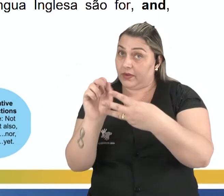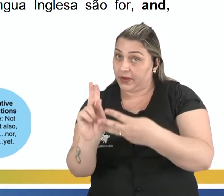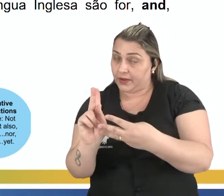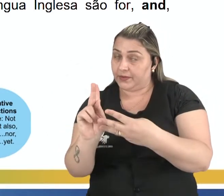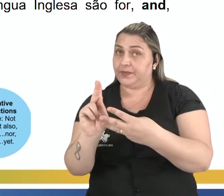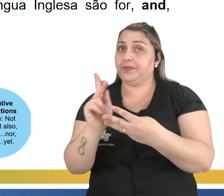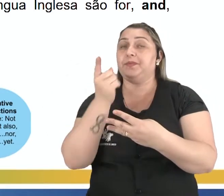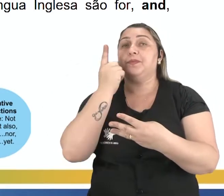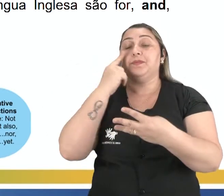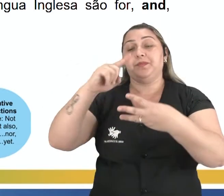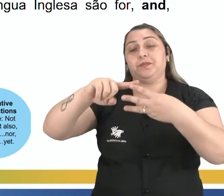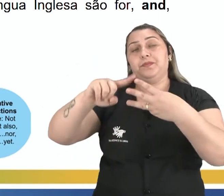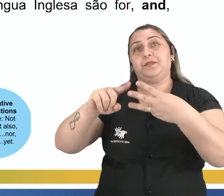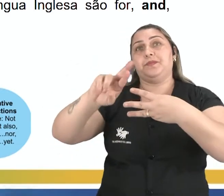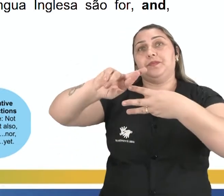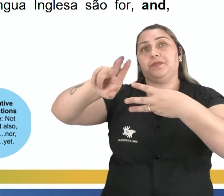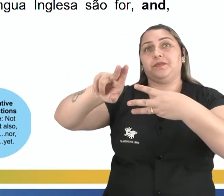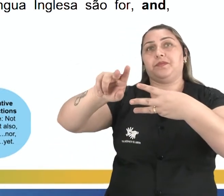Vamos ver uma por uma.